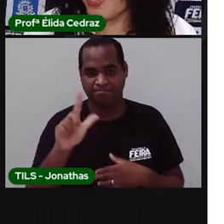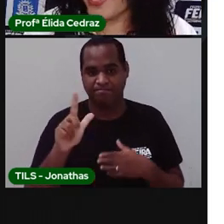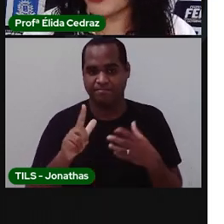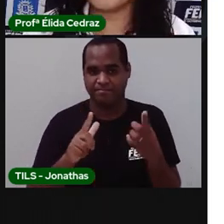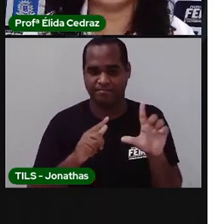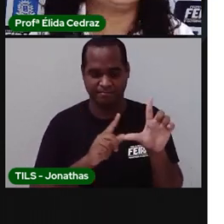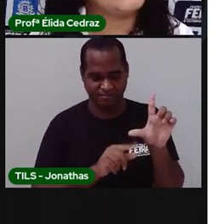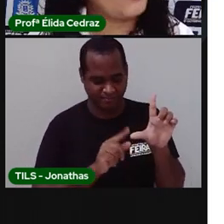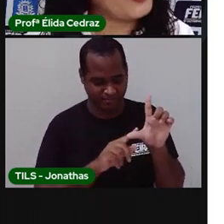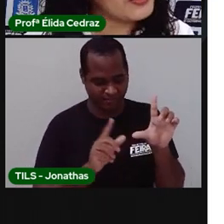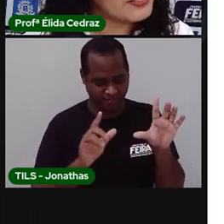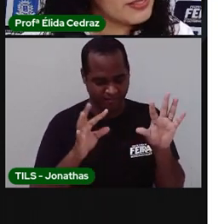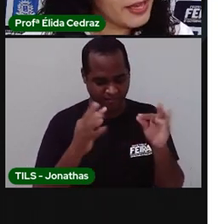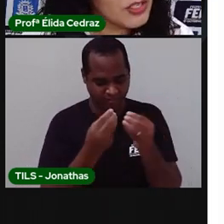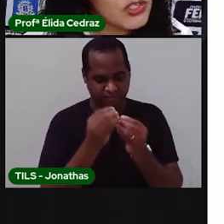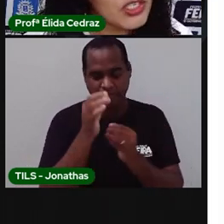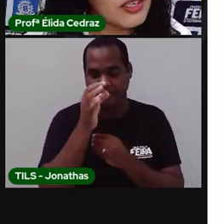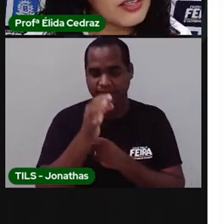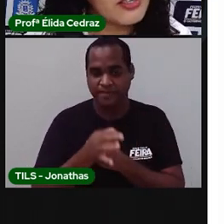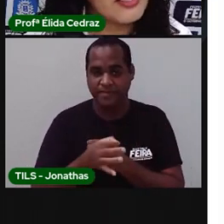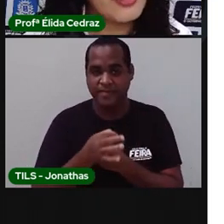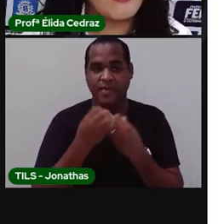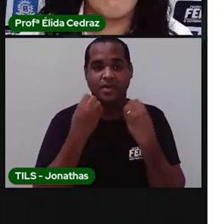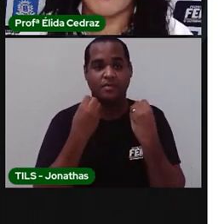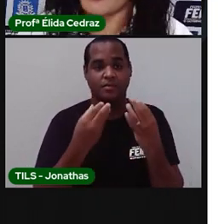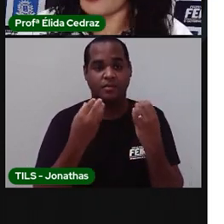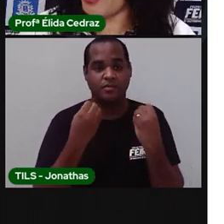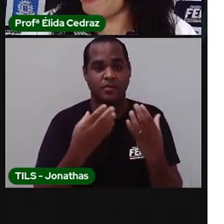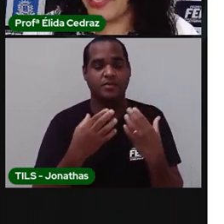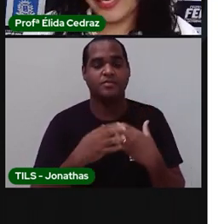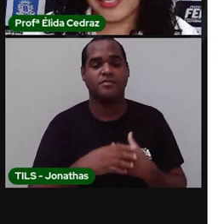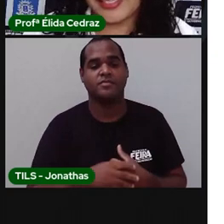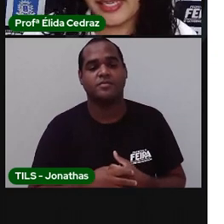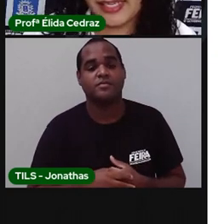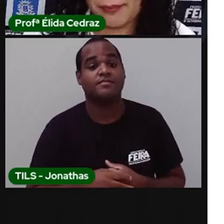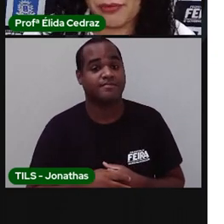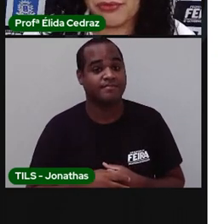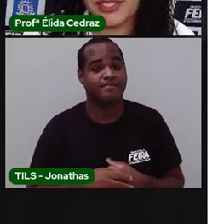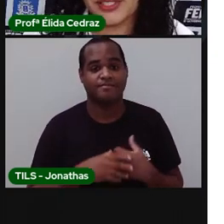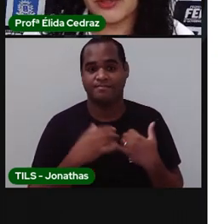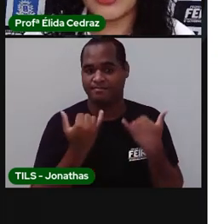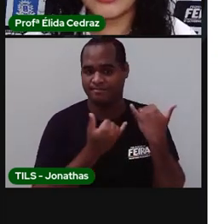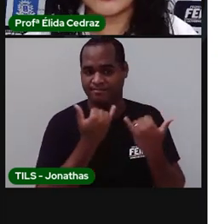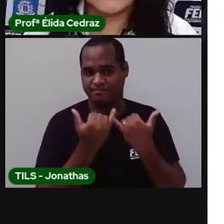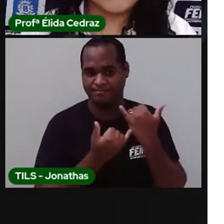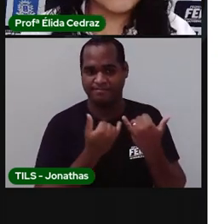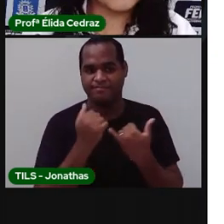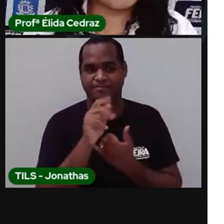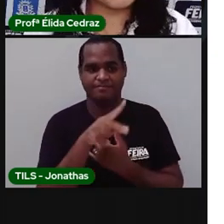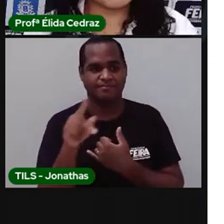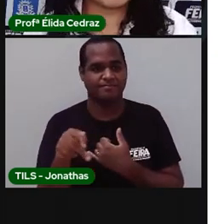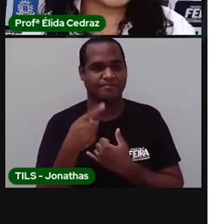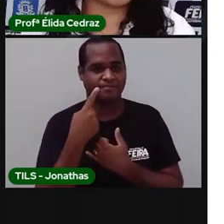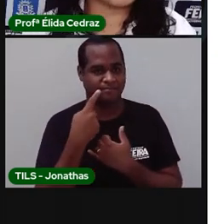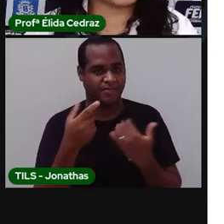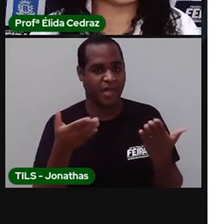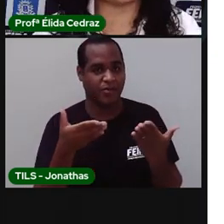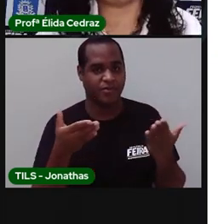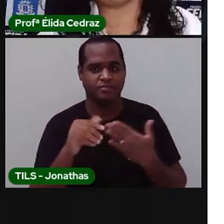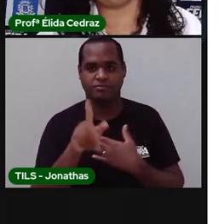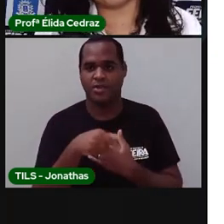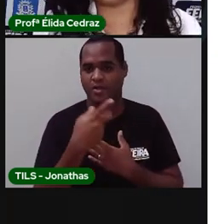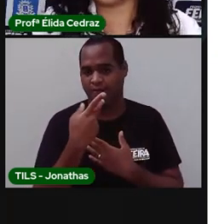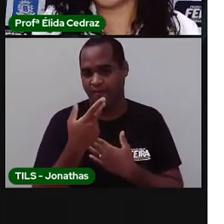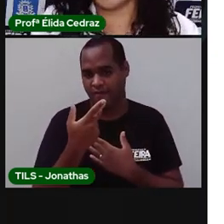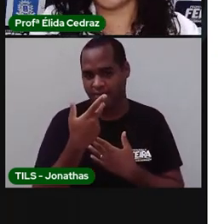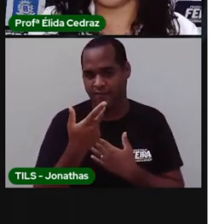completo e na ordem certinha. A brincadeira que a PRO fez agora não era para que você falasse